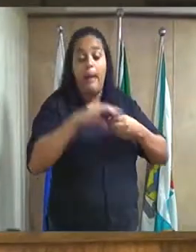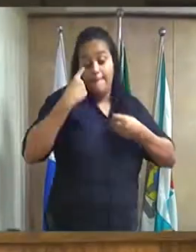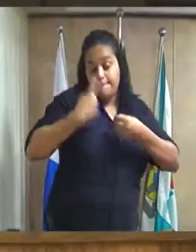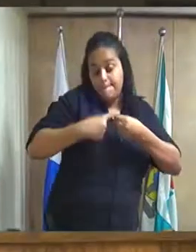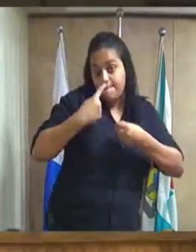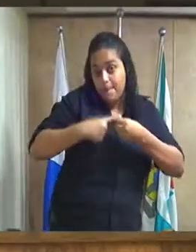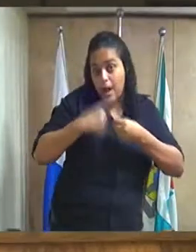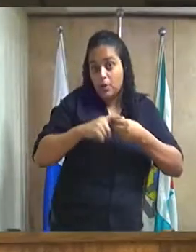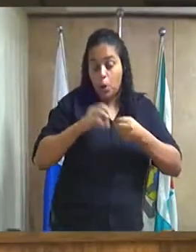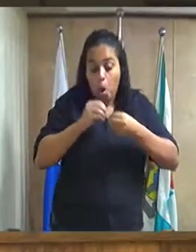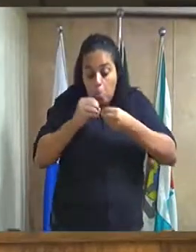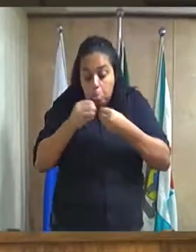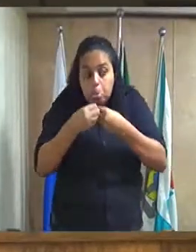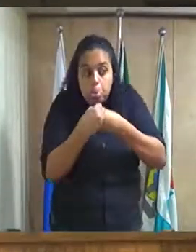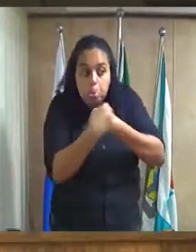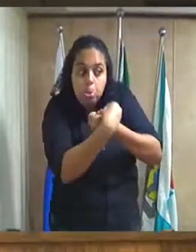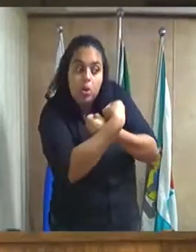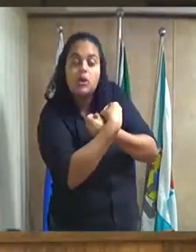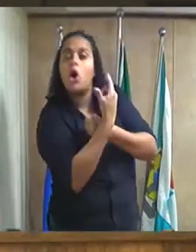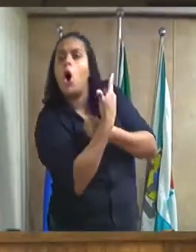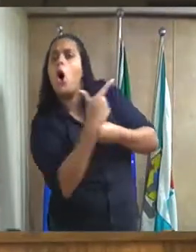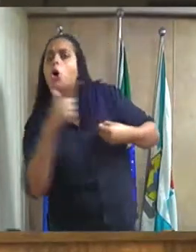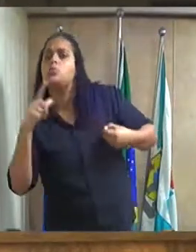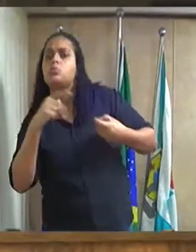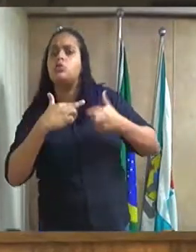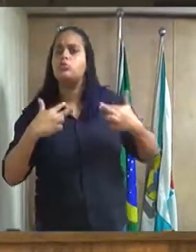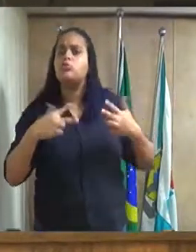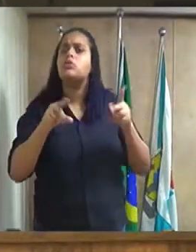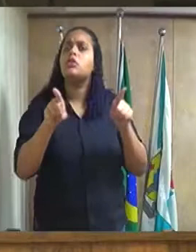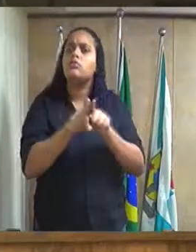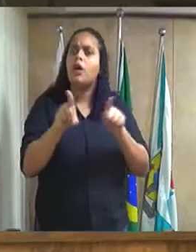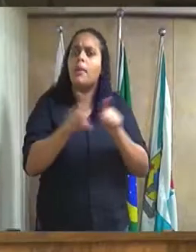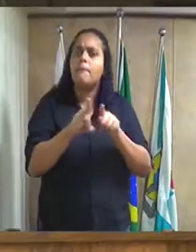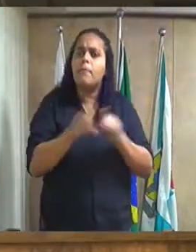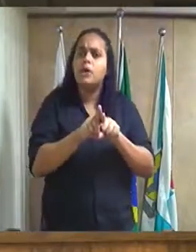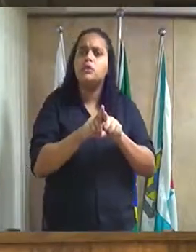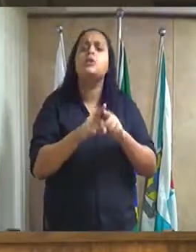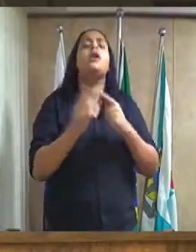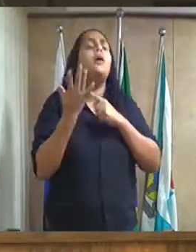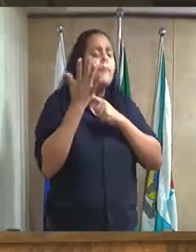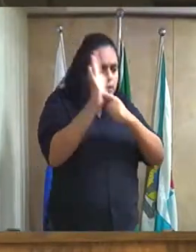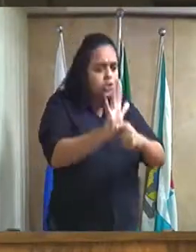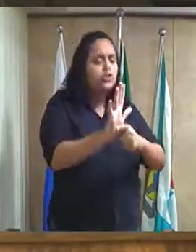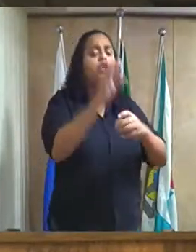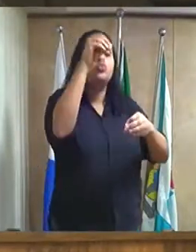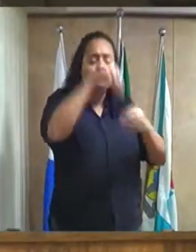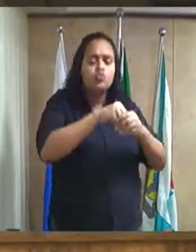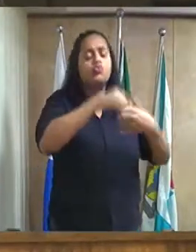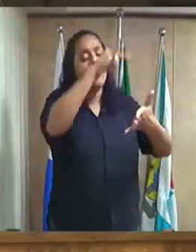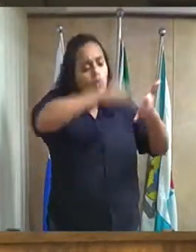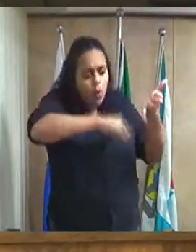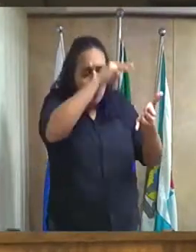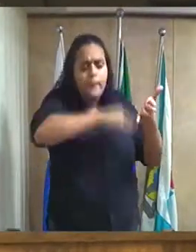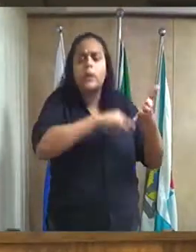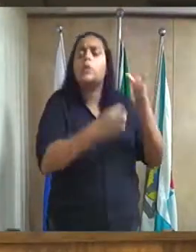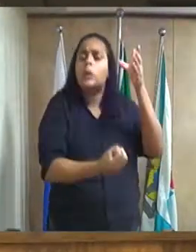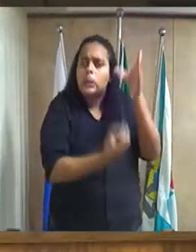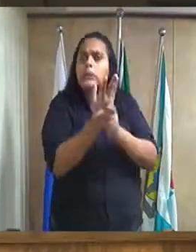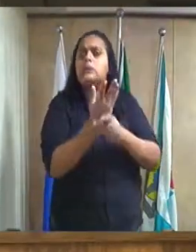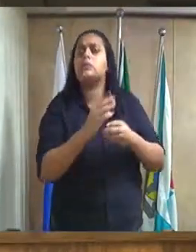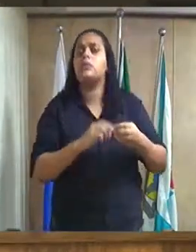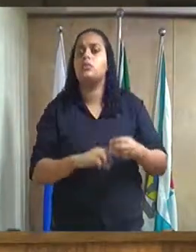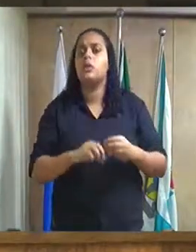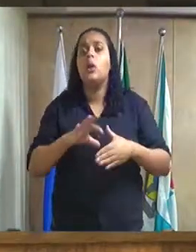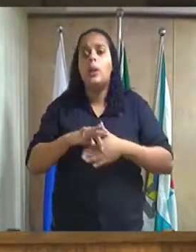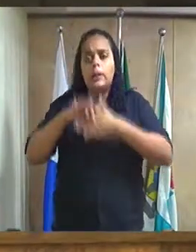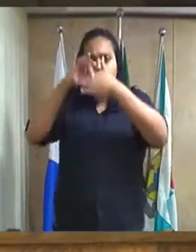Duque de Caxias e das outras providências. E apresentei a seguinte justificativa, livre de governo,